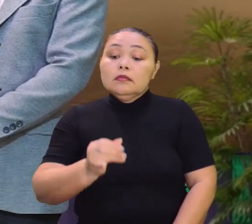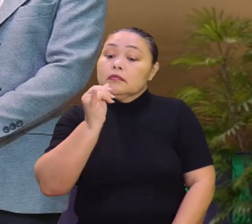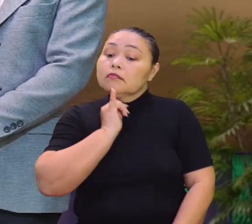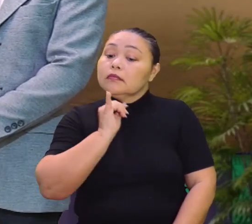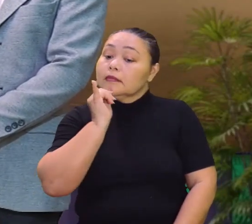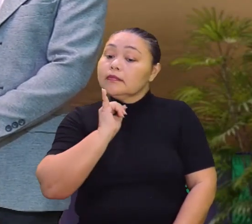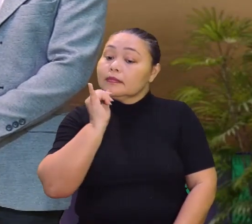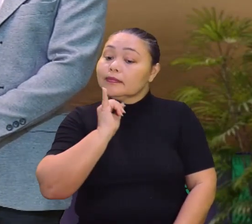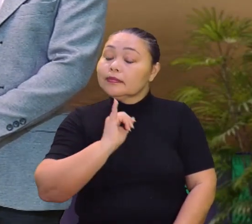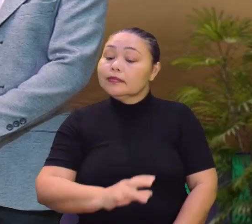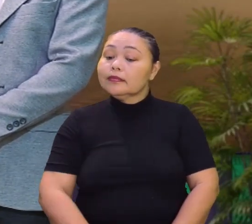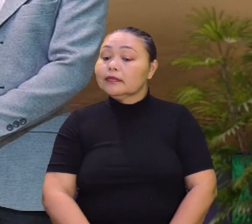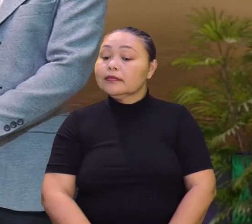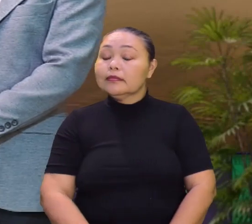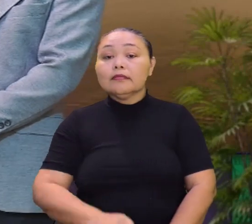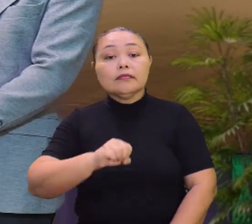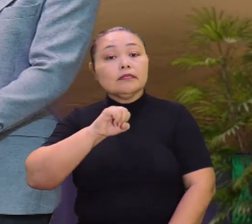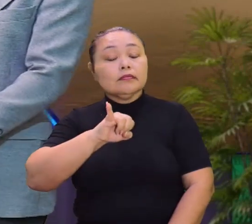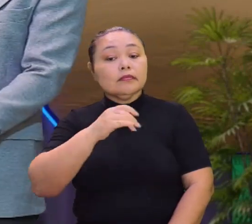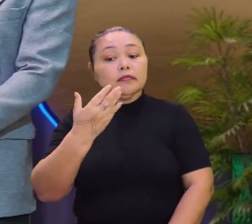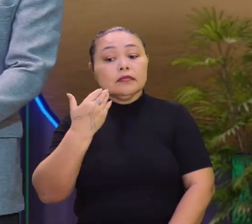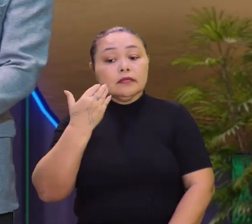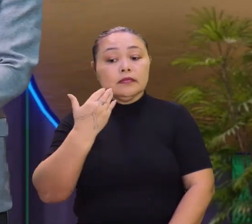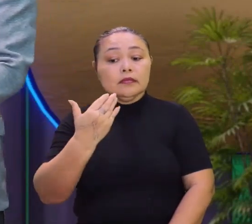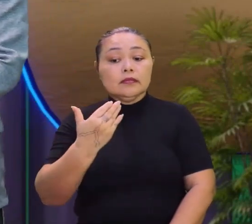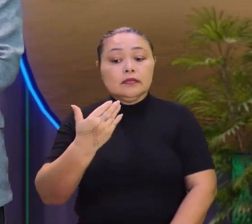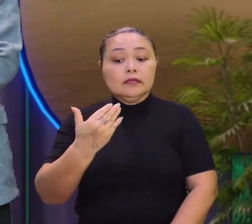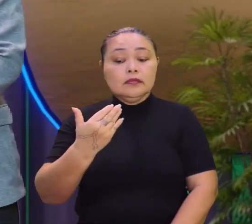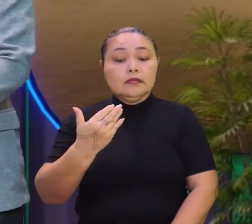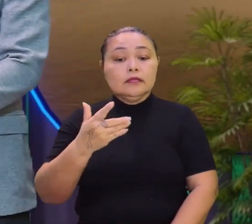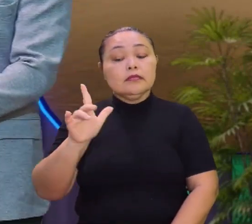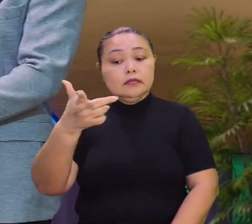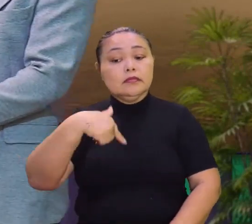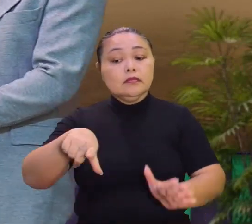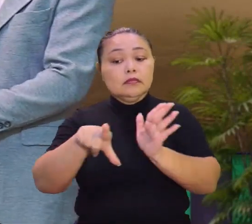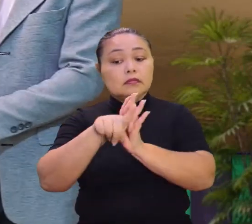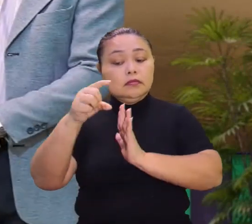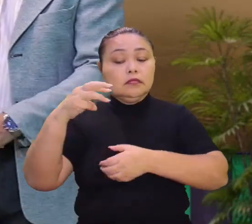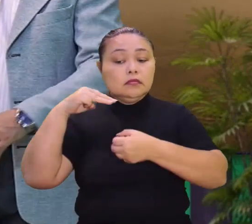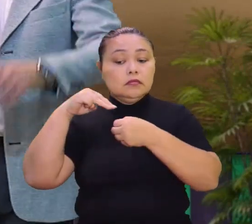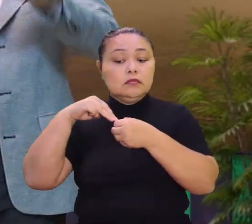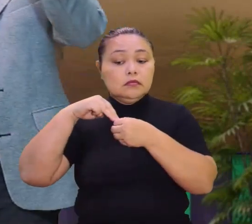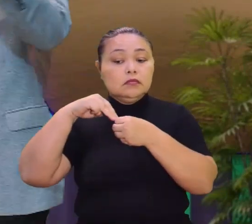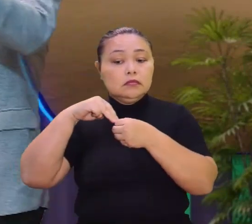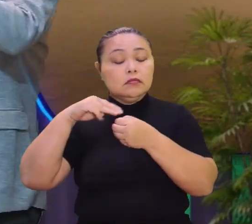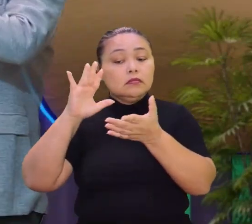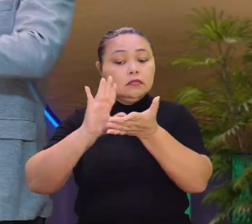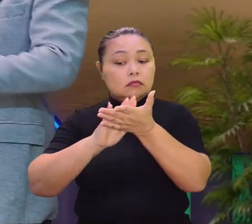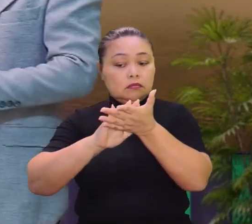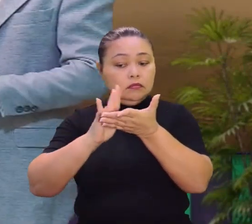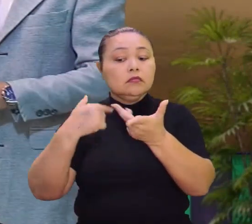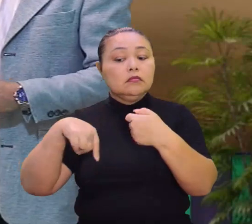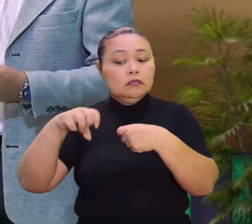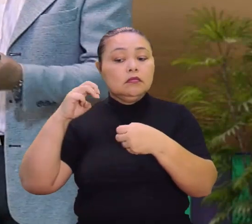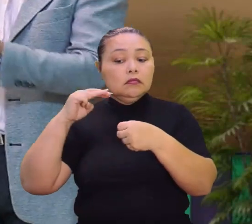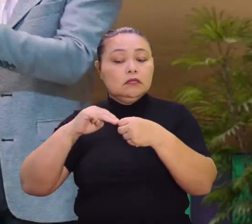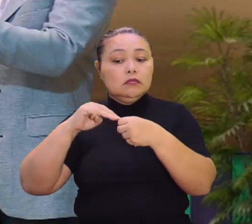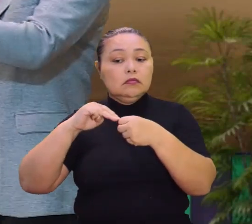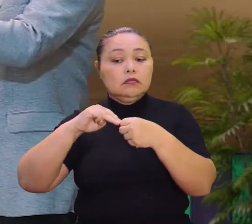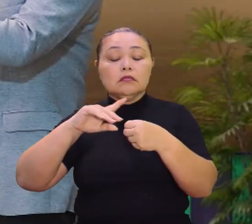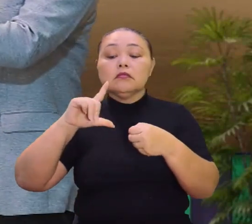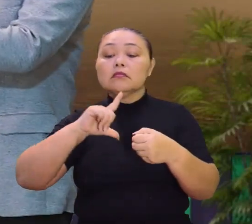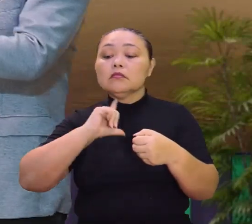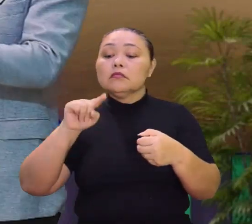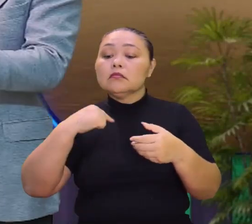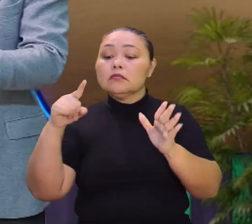por exemplo, se você vê, Rogério, é lei aqui do município, parabéns ao nosso município, né? Nós